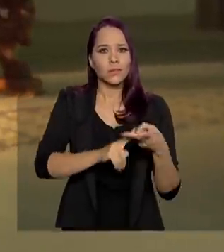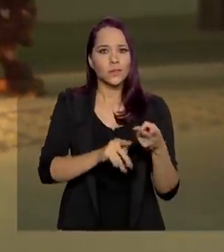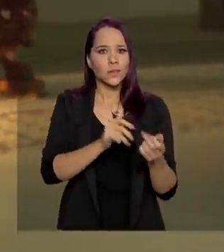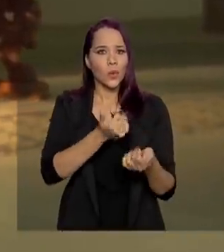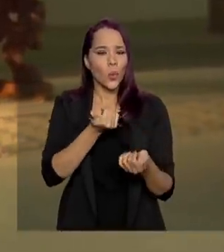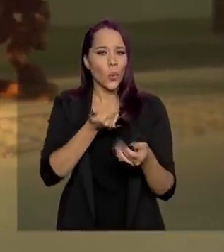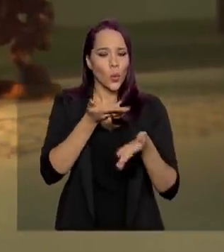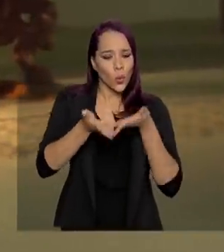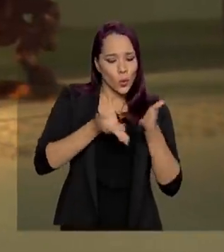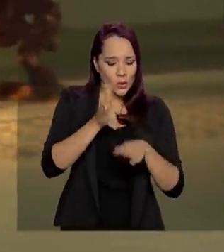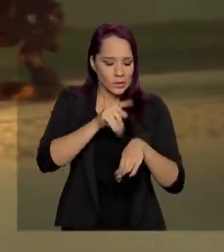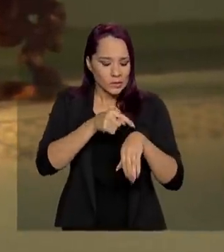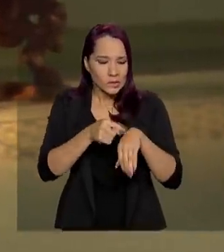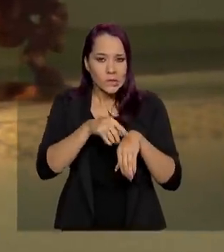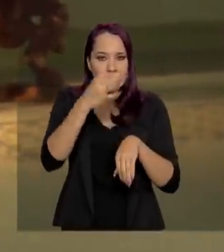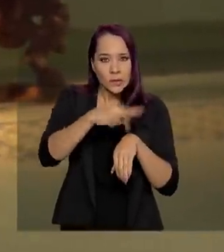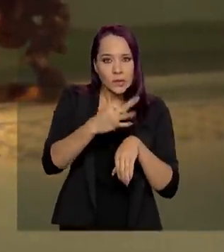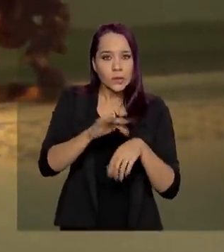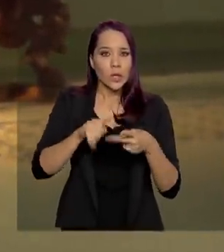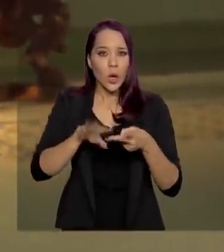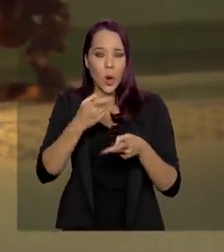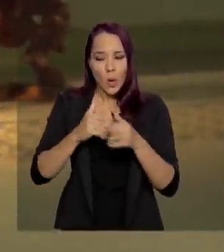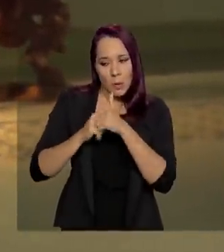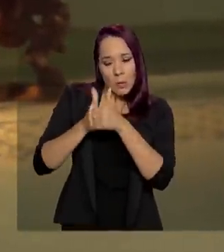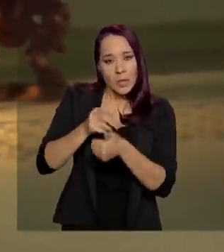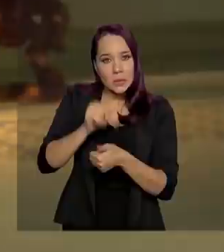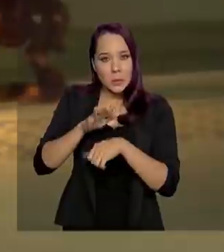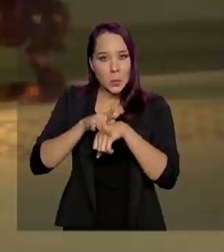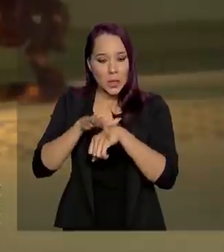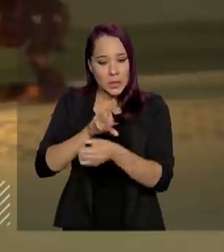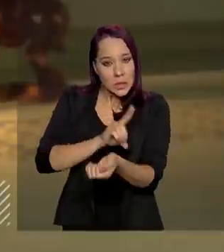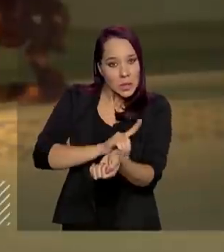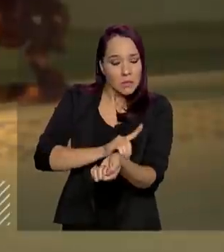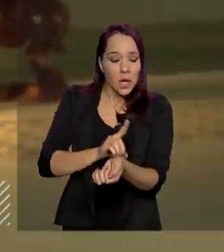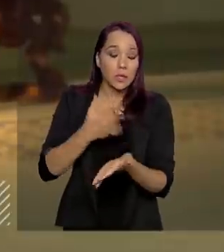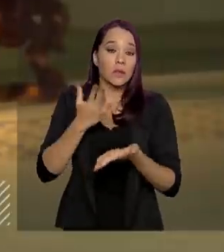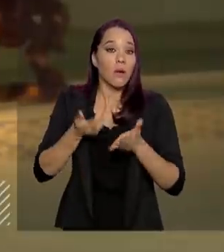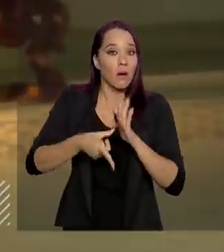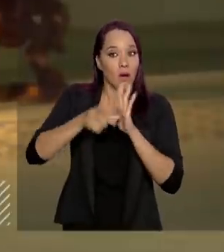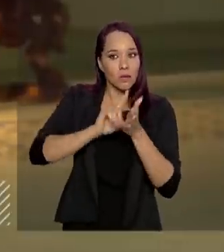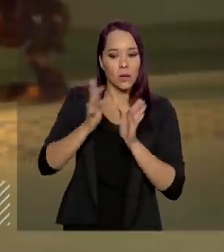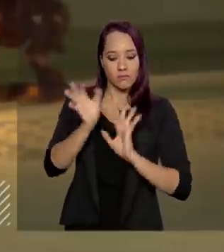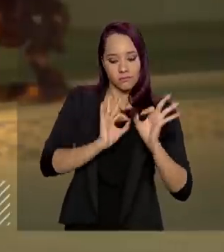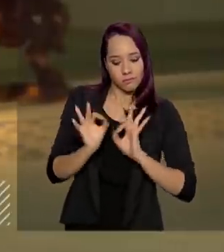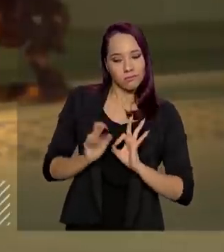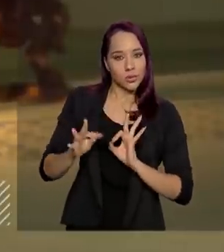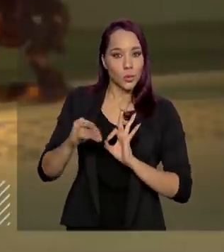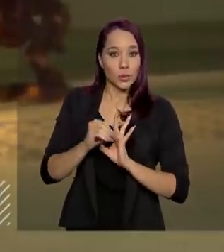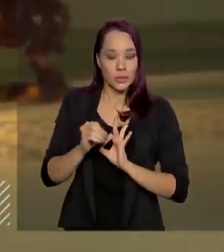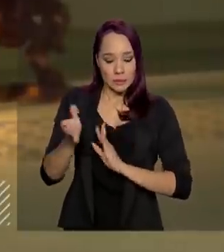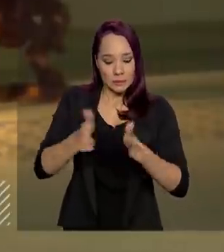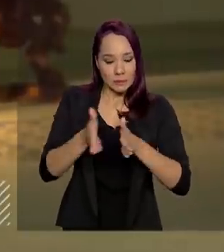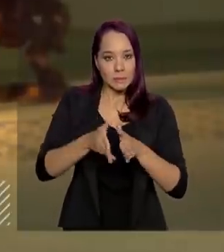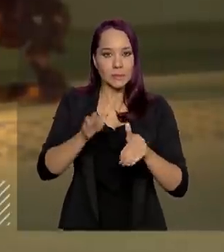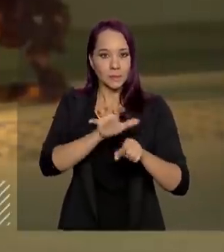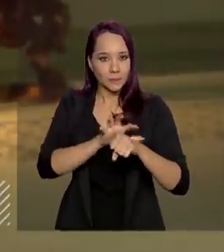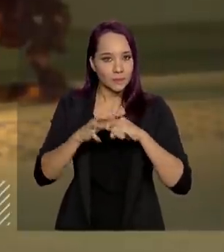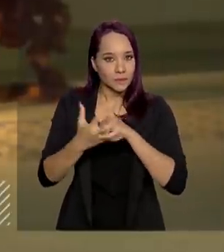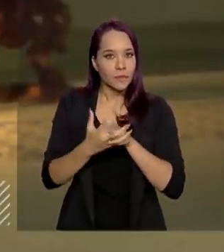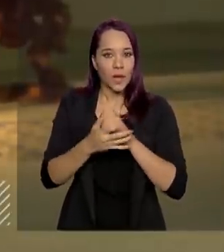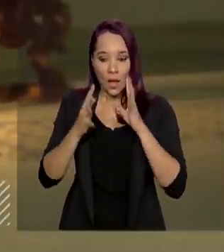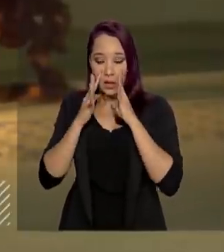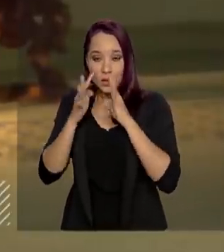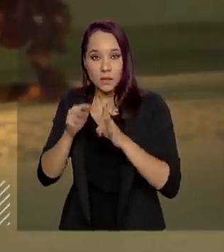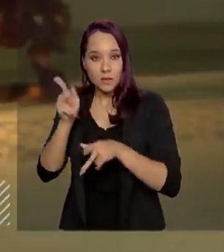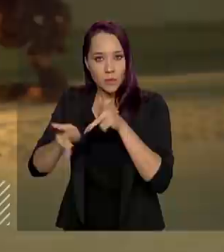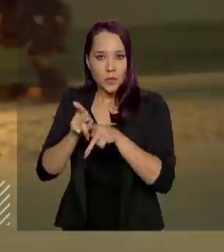tratamento básico de acompanhamento de uma diabetes. Então, nós antecipamos isso. Então, durante esse período de pandemia, a assistência a esses povos